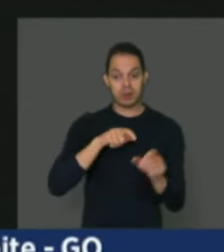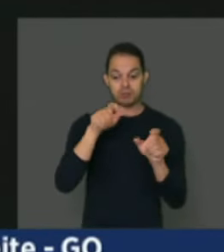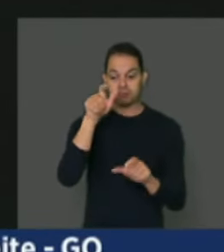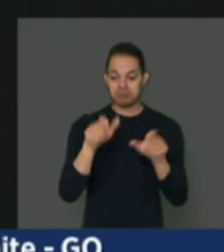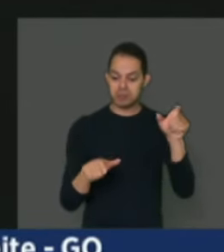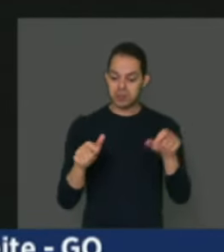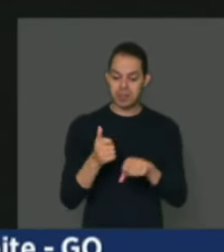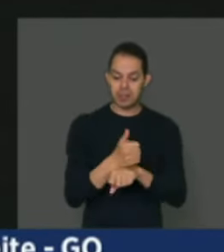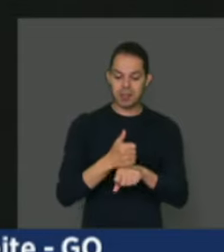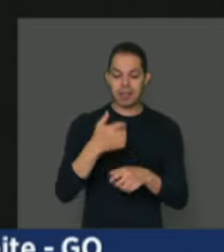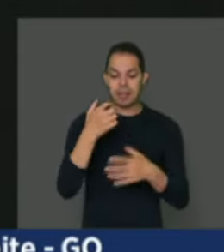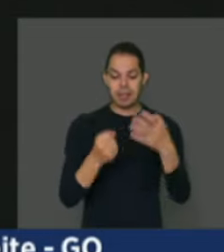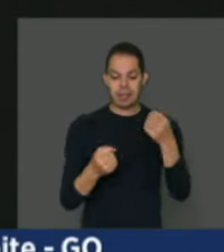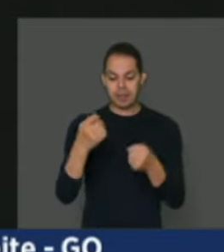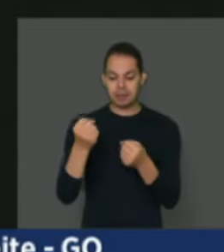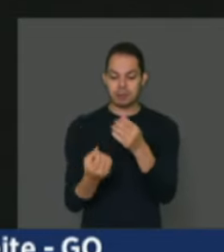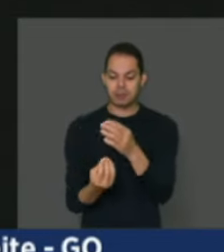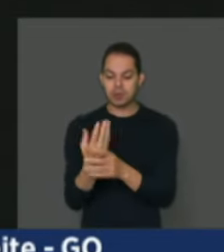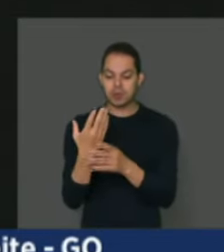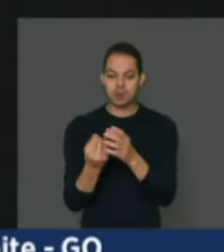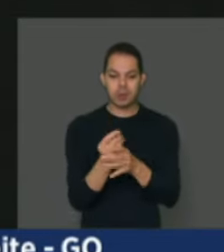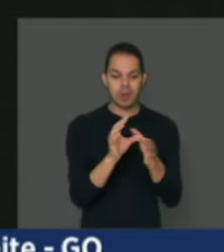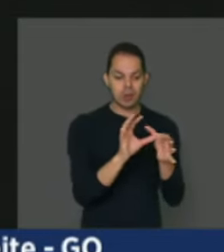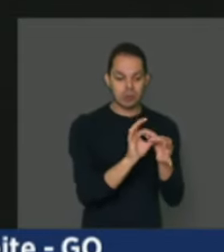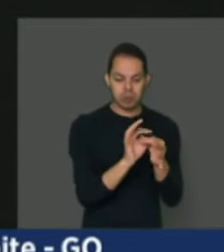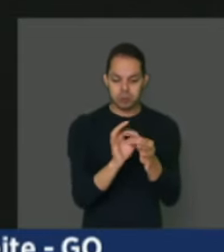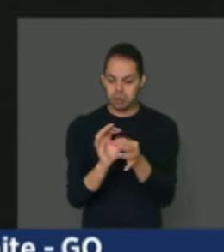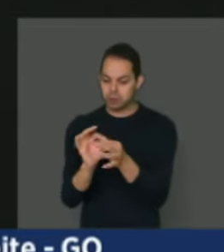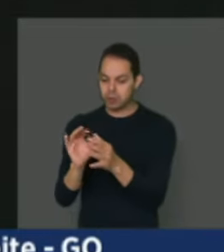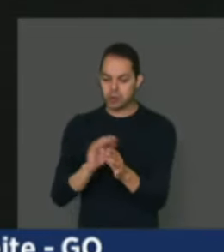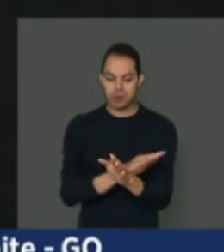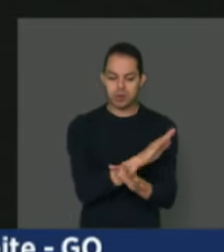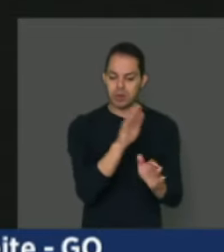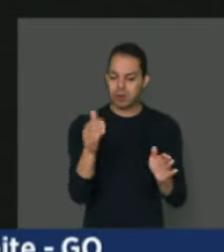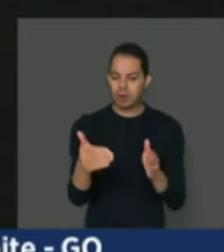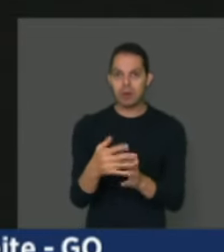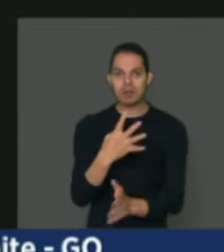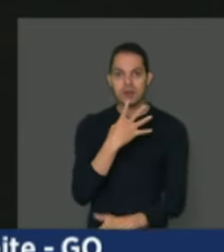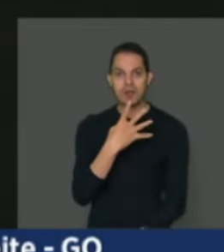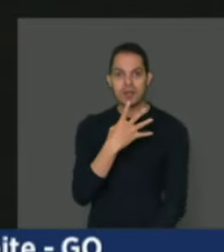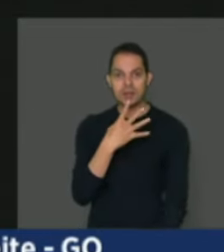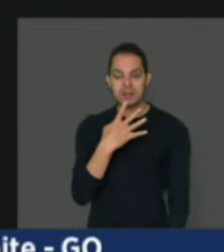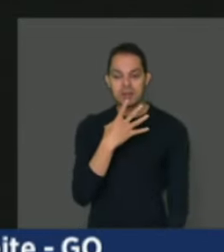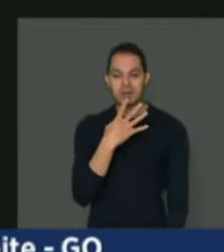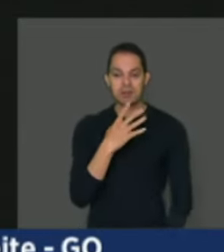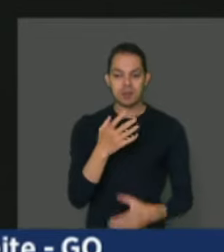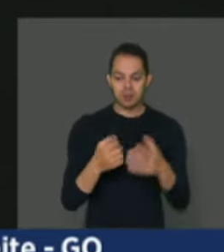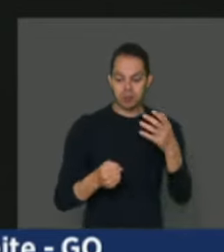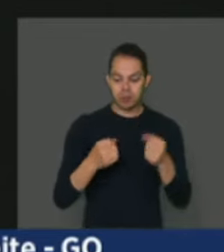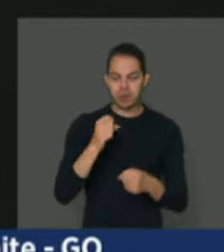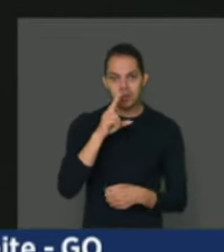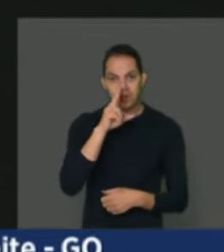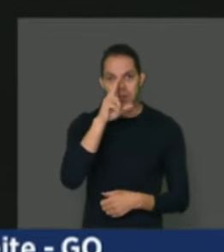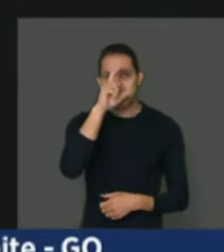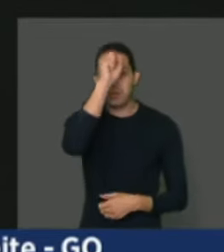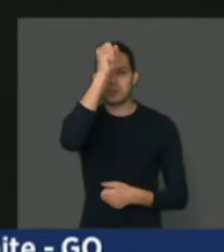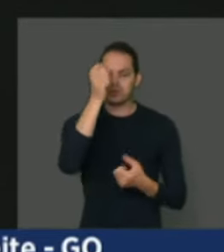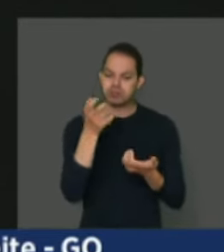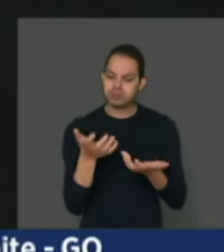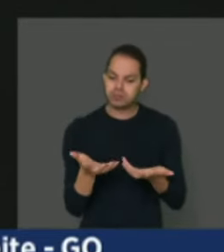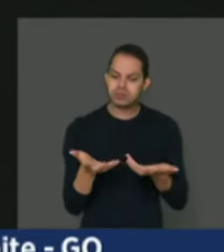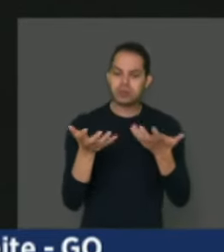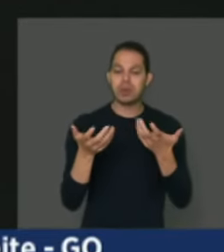uma visão da cadeia como um todo. Nós precisamos de uma cadeia láctea, forte, punjante, mas